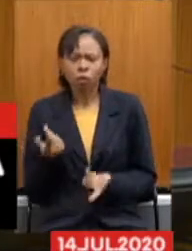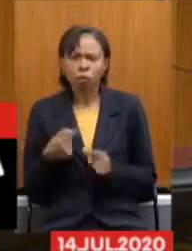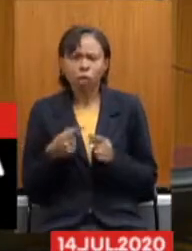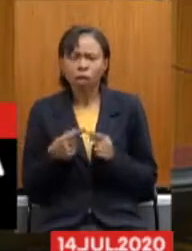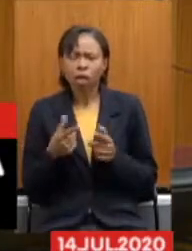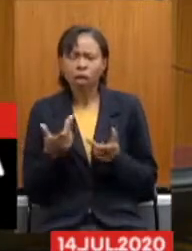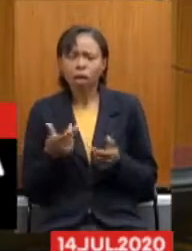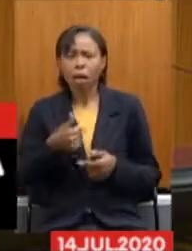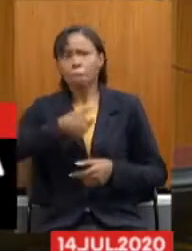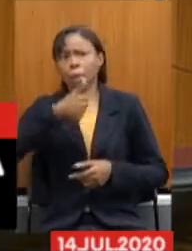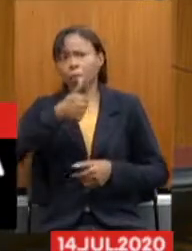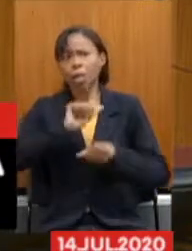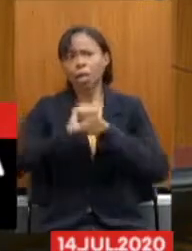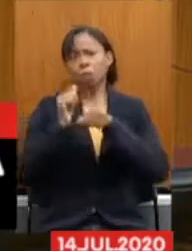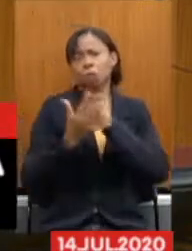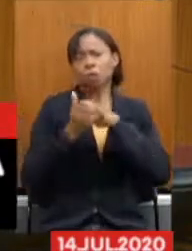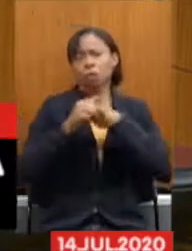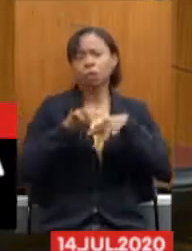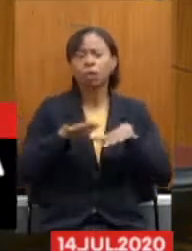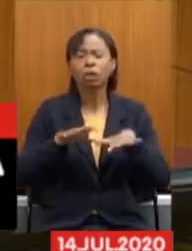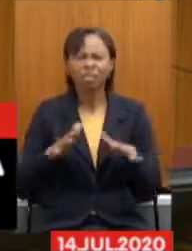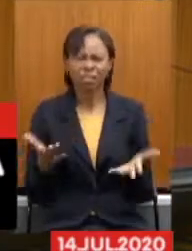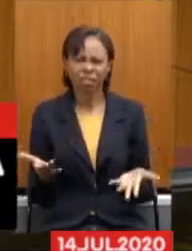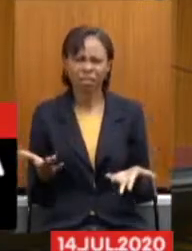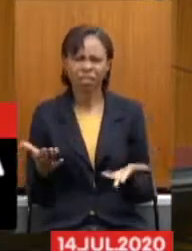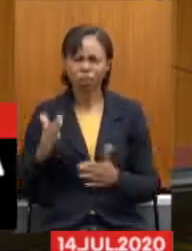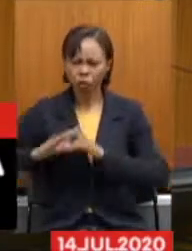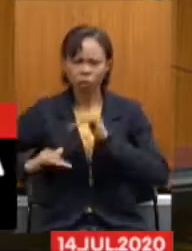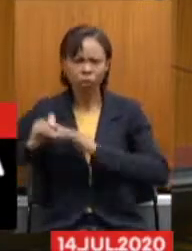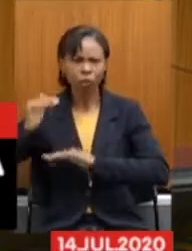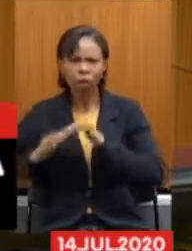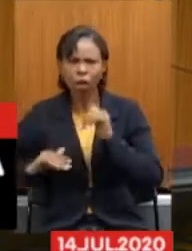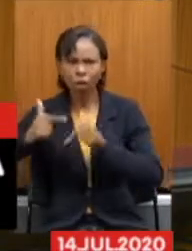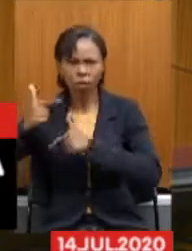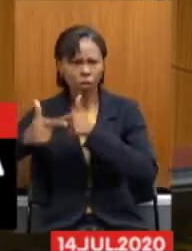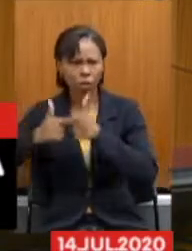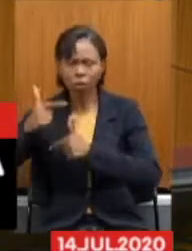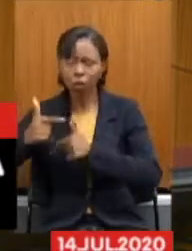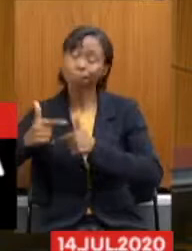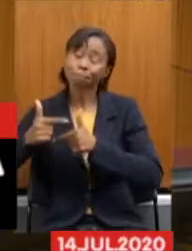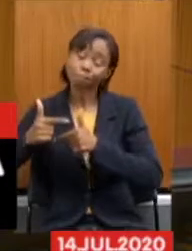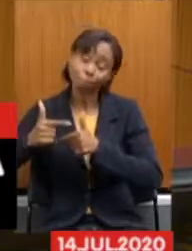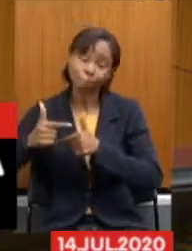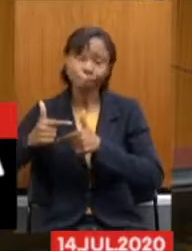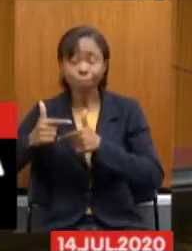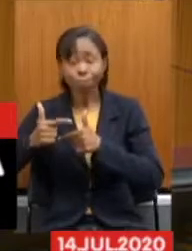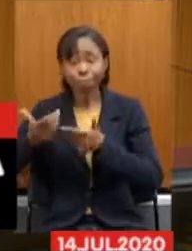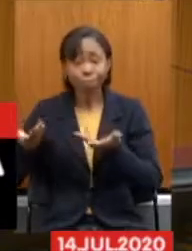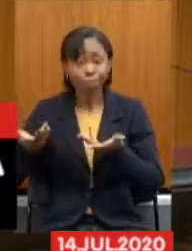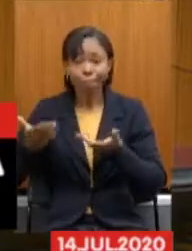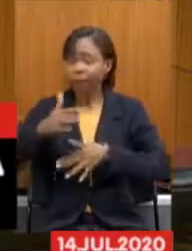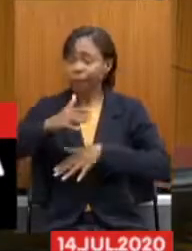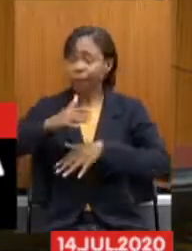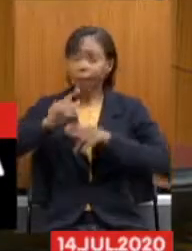Os trabalhadores cumpriram a ordem judicial. Não fizemos o movimento que pretendíamos, cumprindo a ordem judicial.